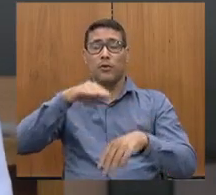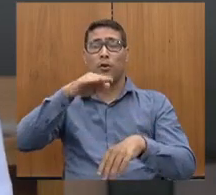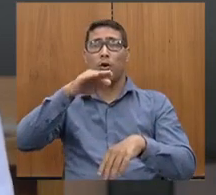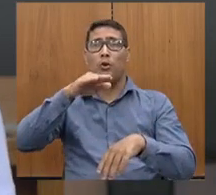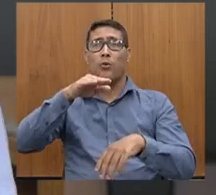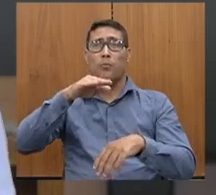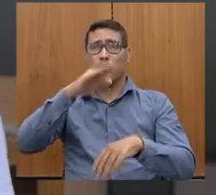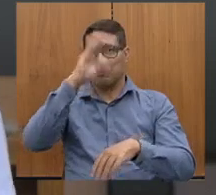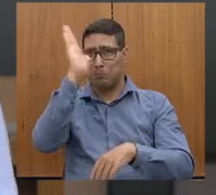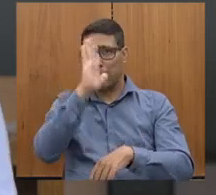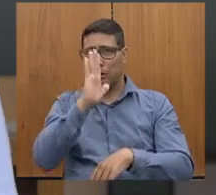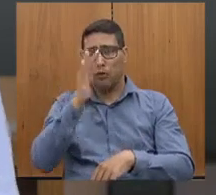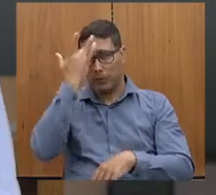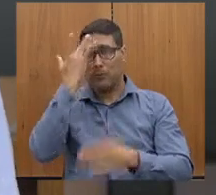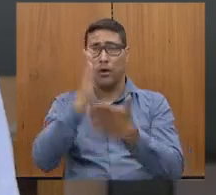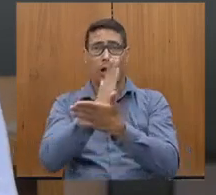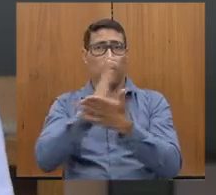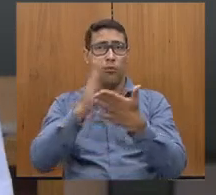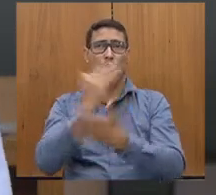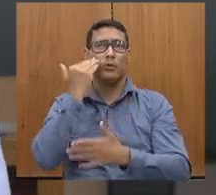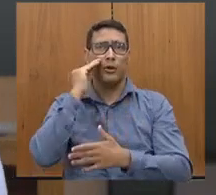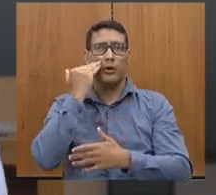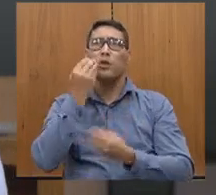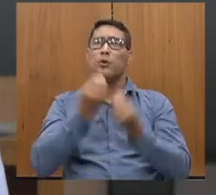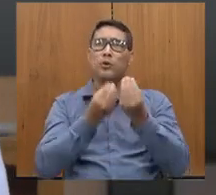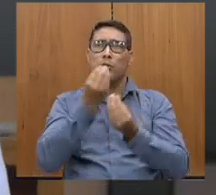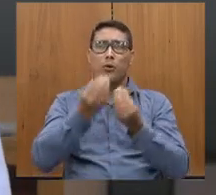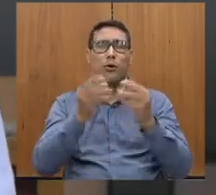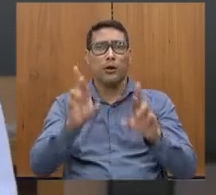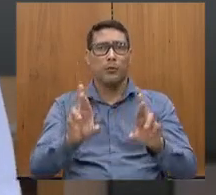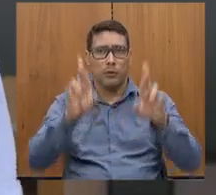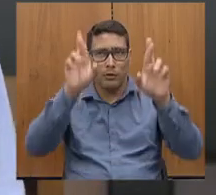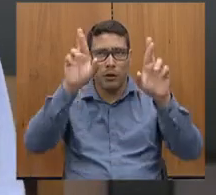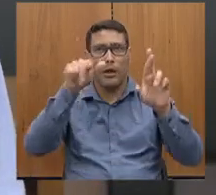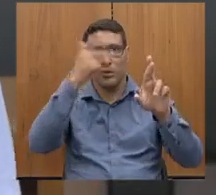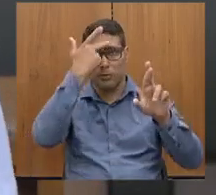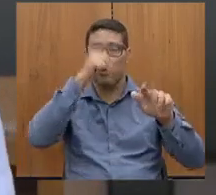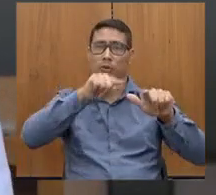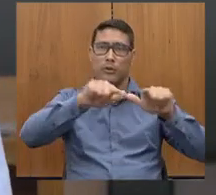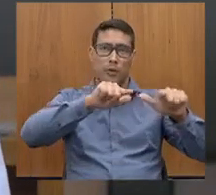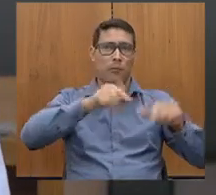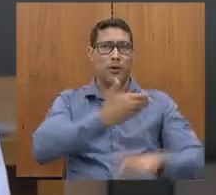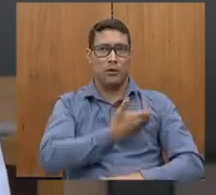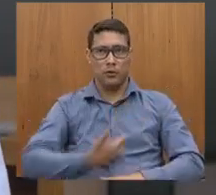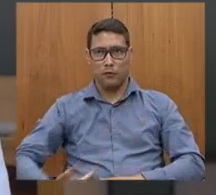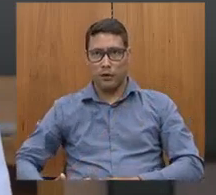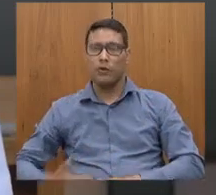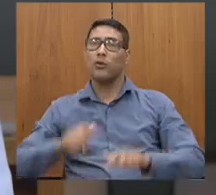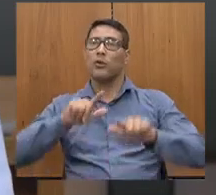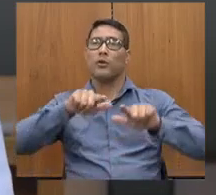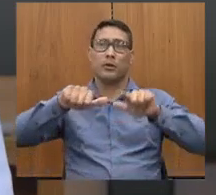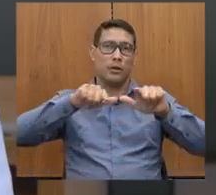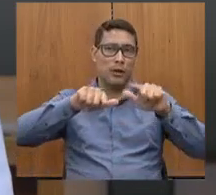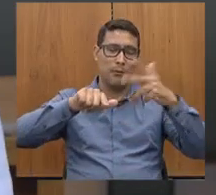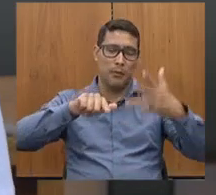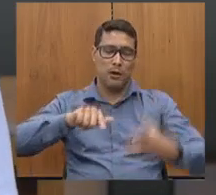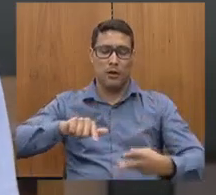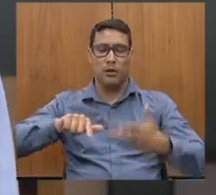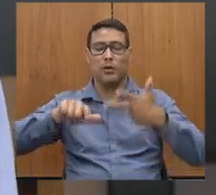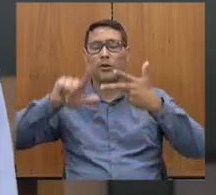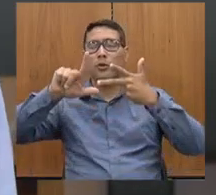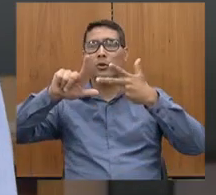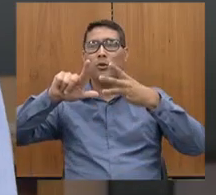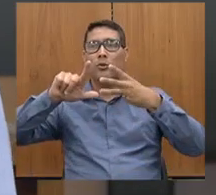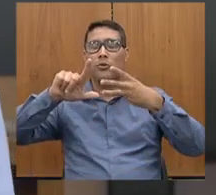papel da gente que trabalha em governo, que trabalha no legislativo, e os motivos pelos quais nós assumimos